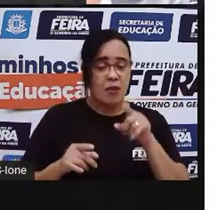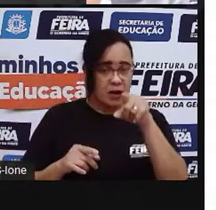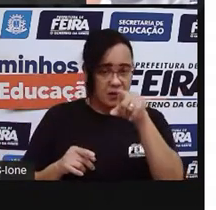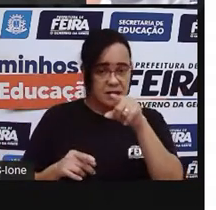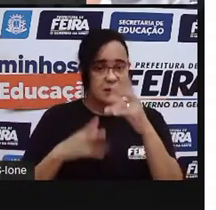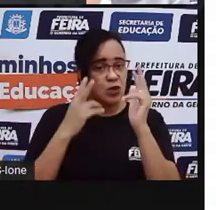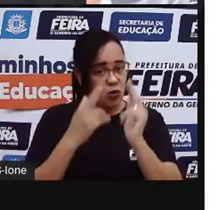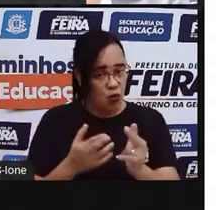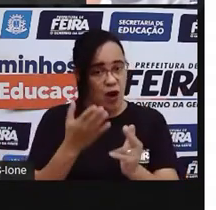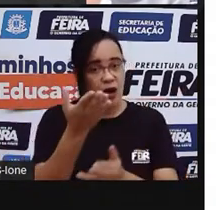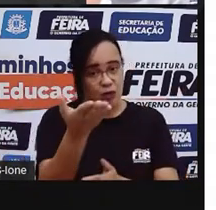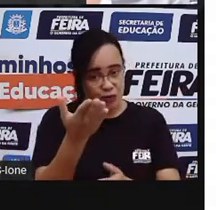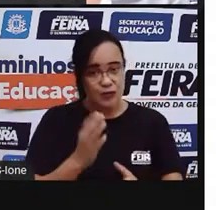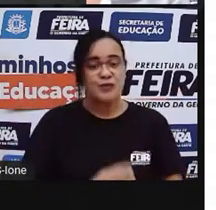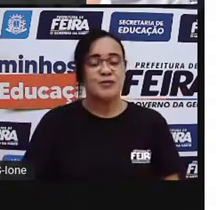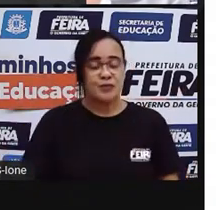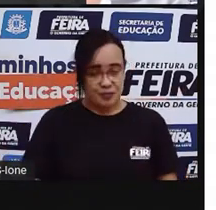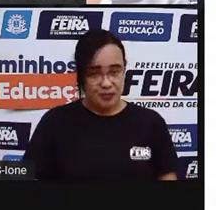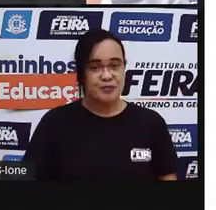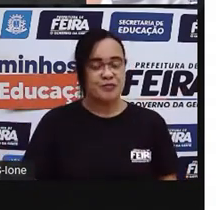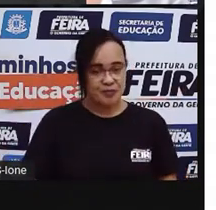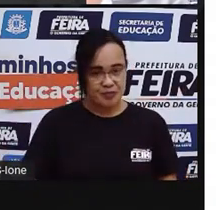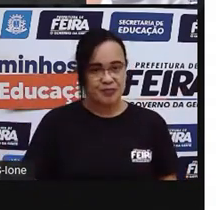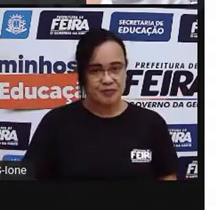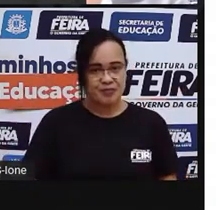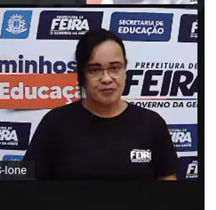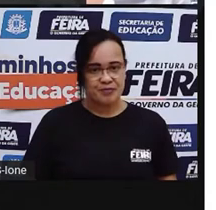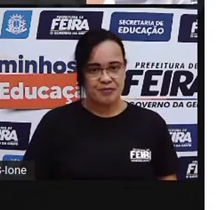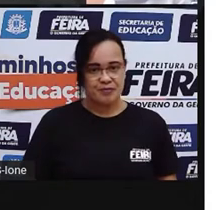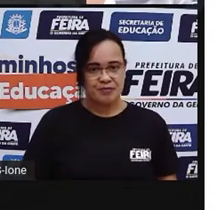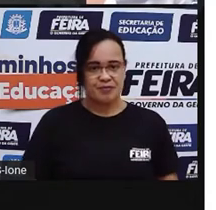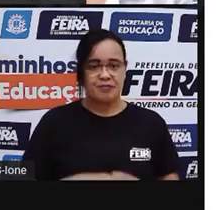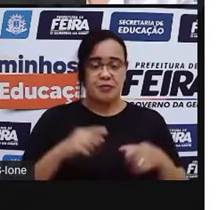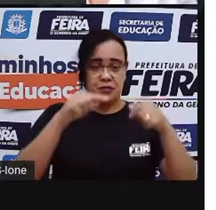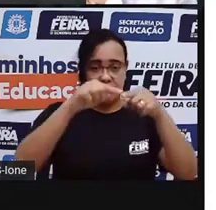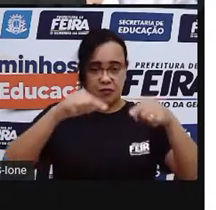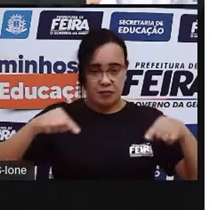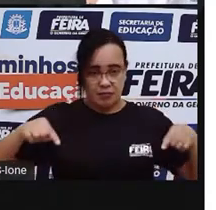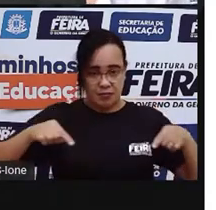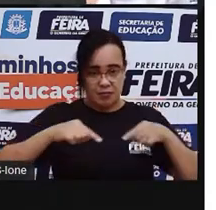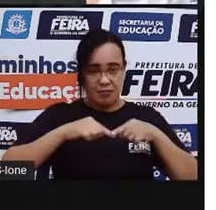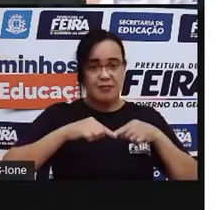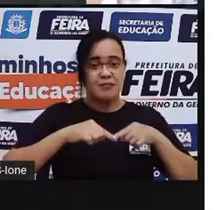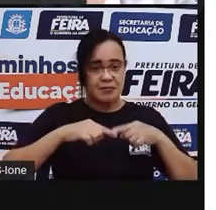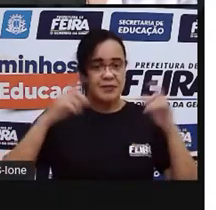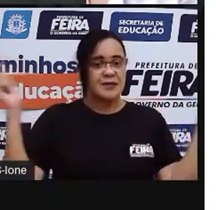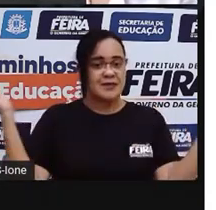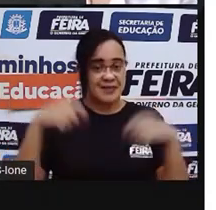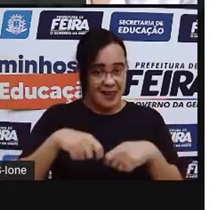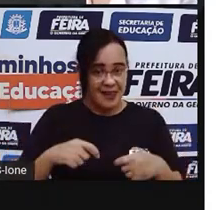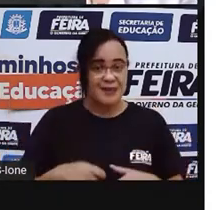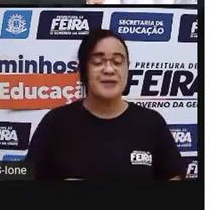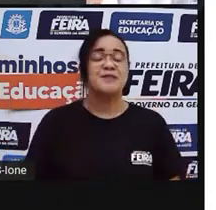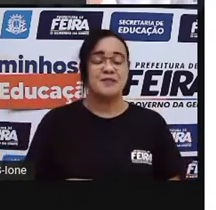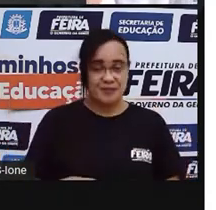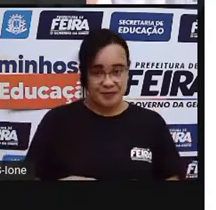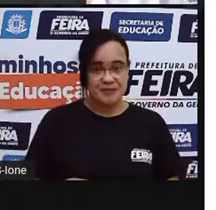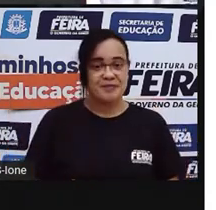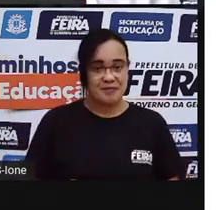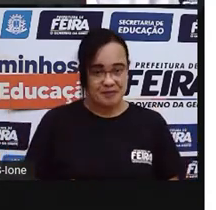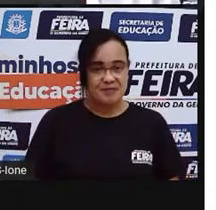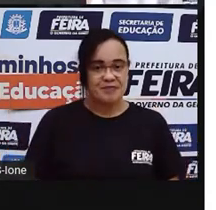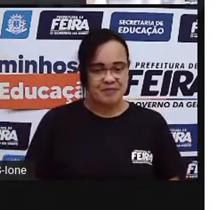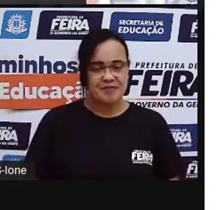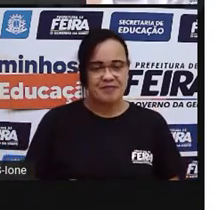produção aqui, ó. Como estão, tá aqui na imagem, formando um triângulo. E aí, como se fosse os